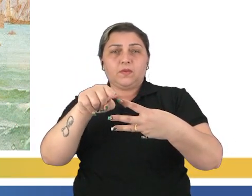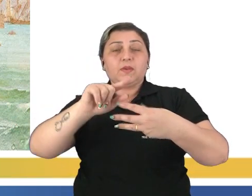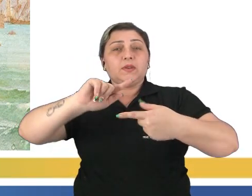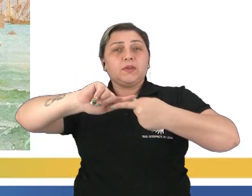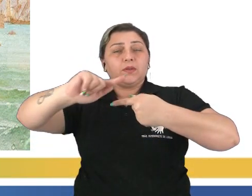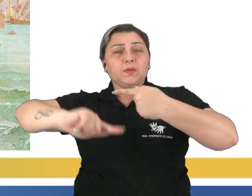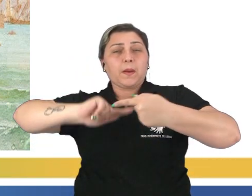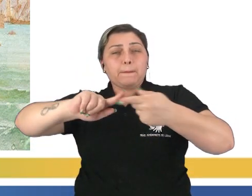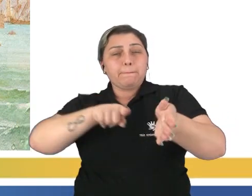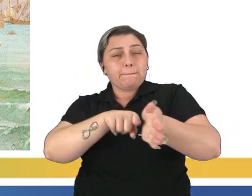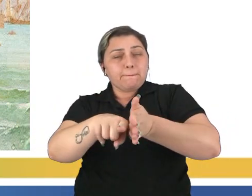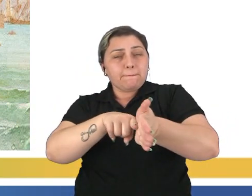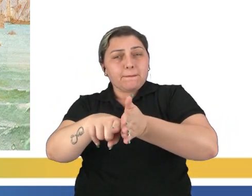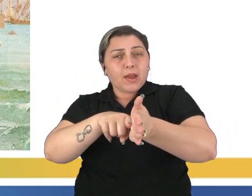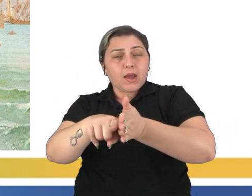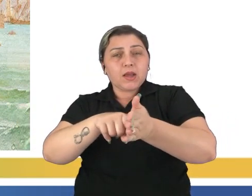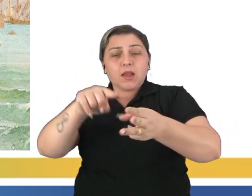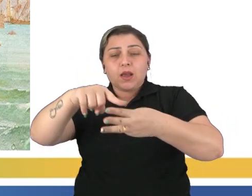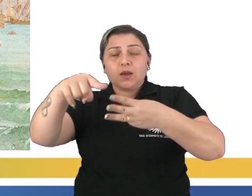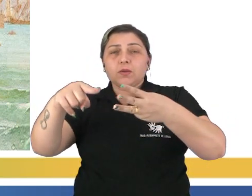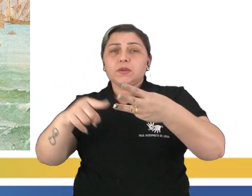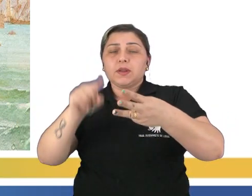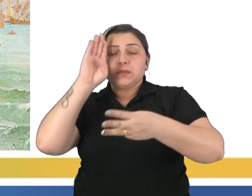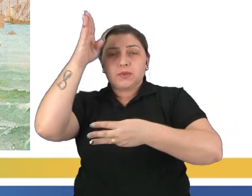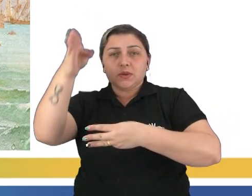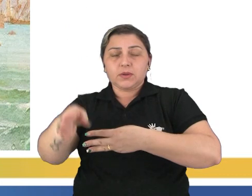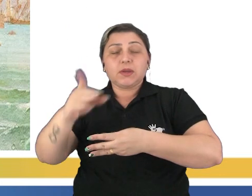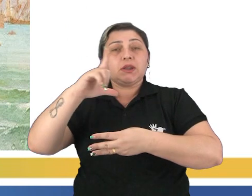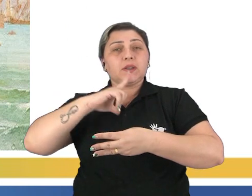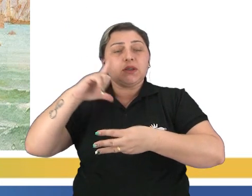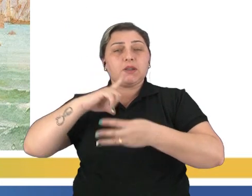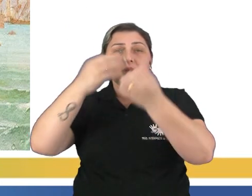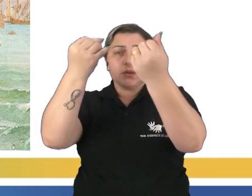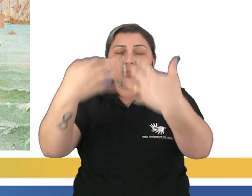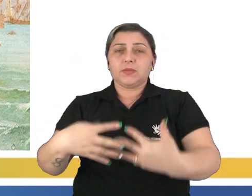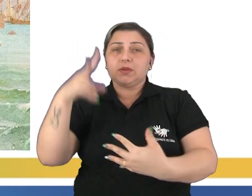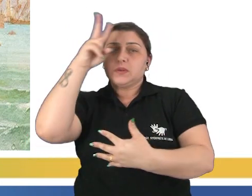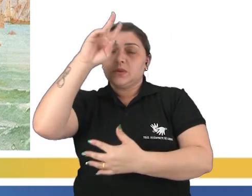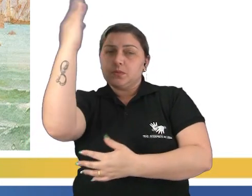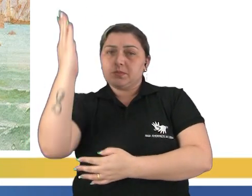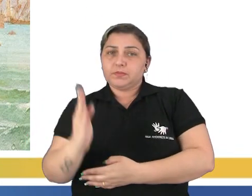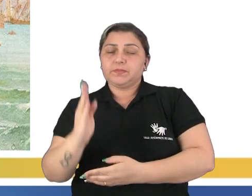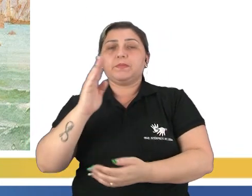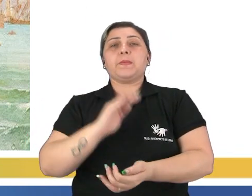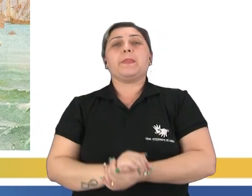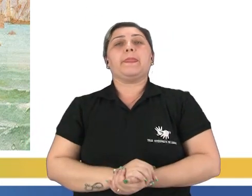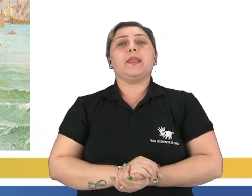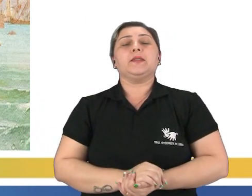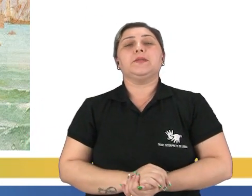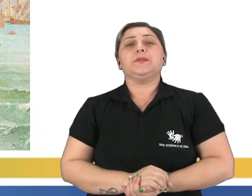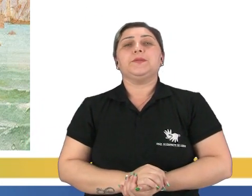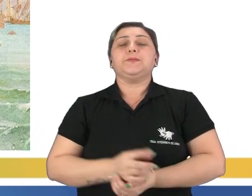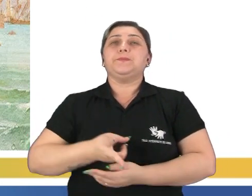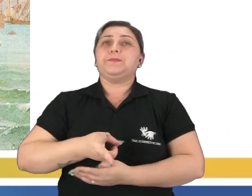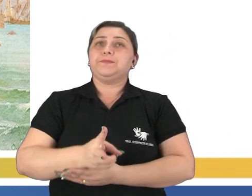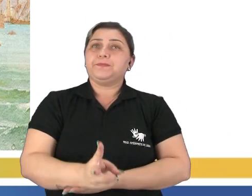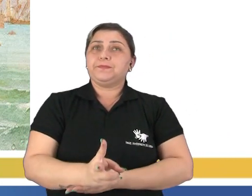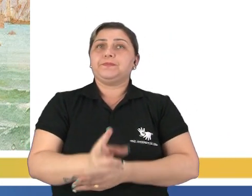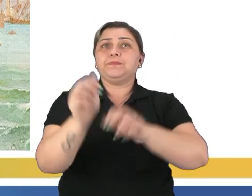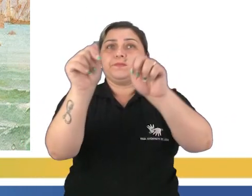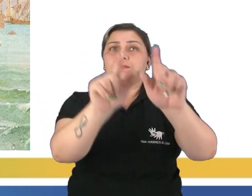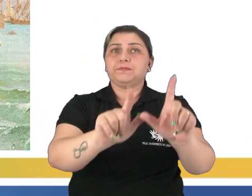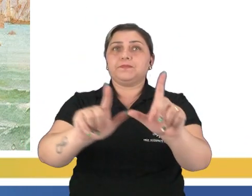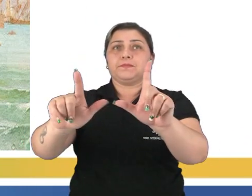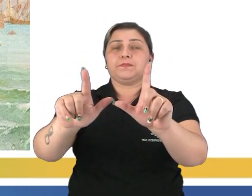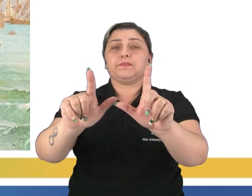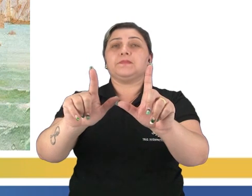ou faz uma pesquisa, são os três períodos principais que contam a história do nosso Brasil. Entretanto, continuando a ler no slide,